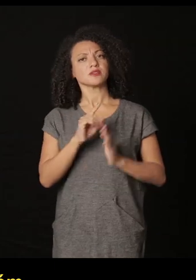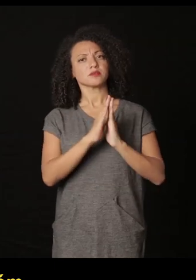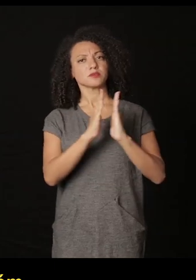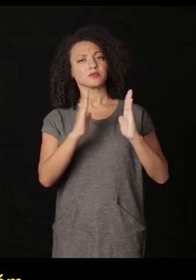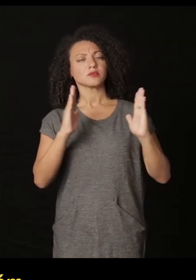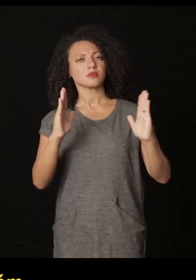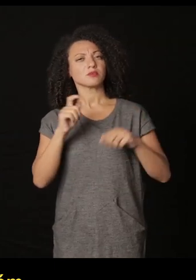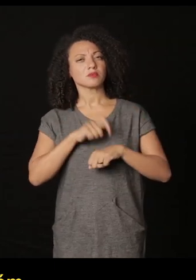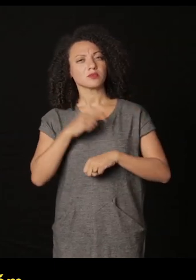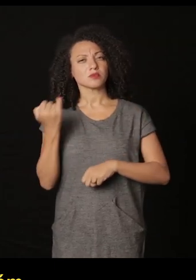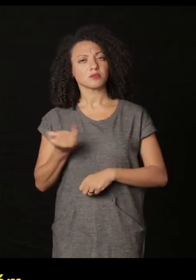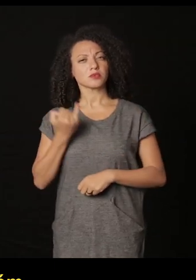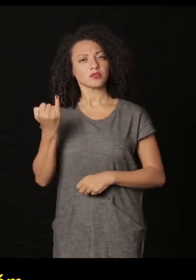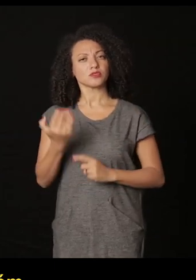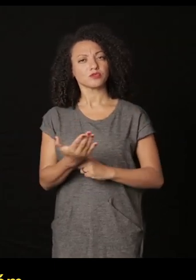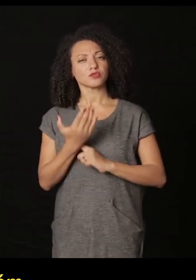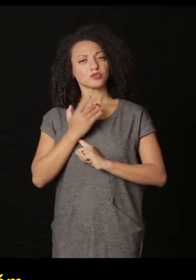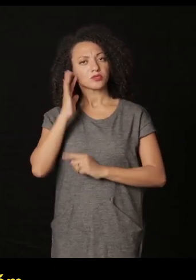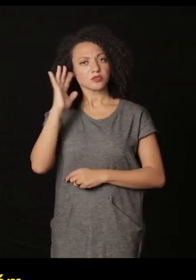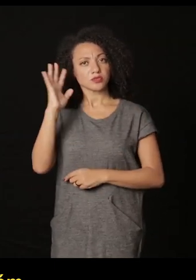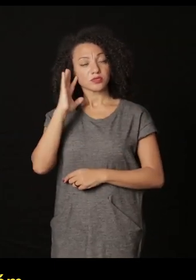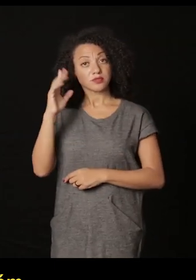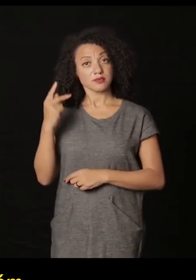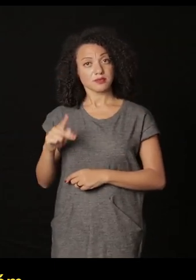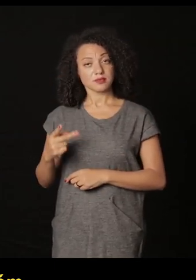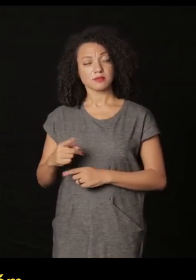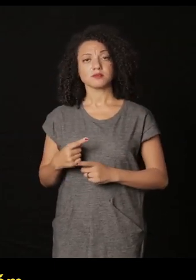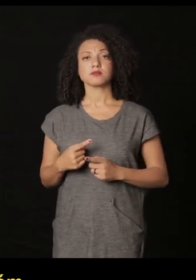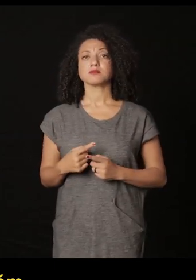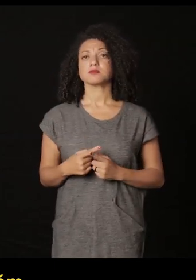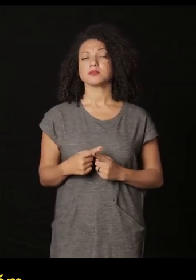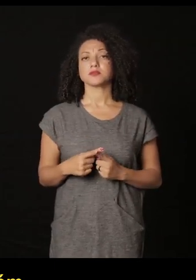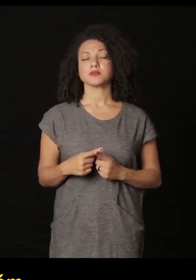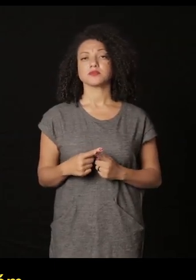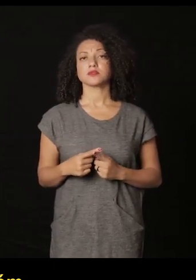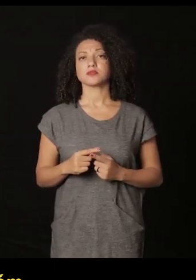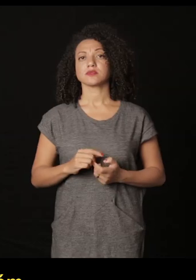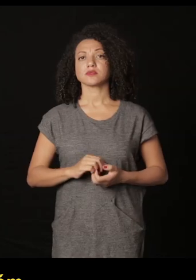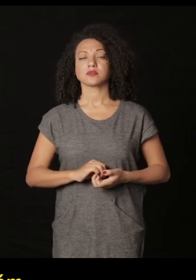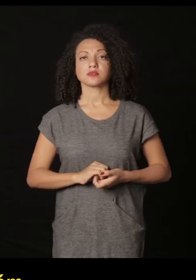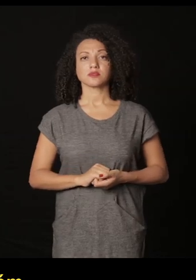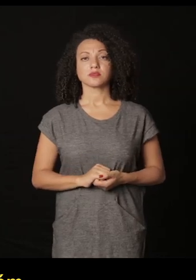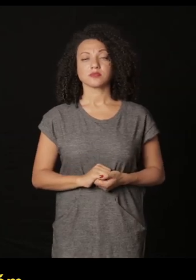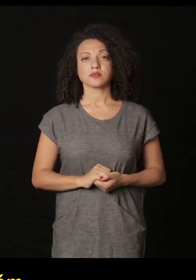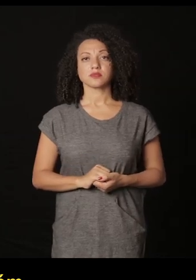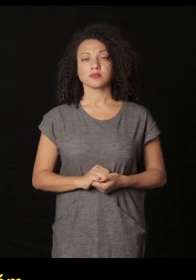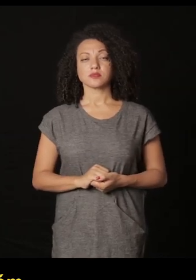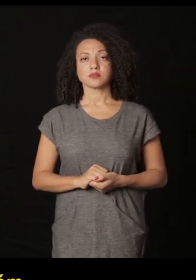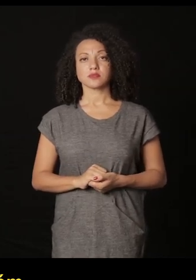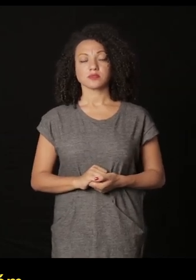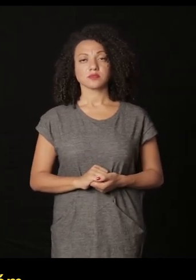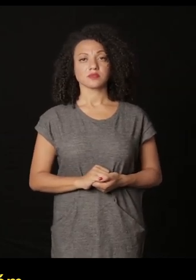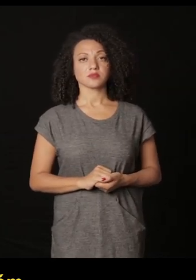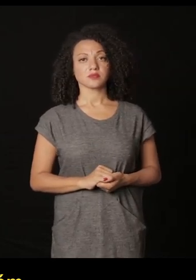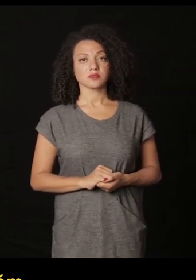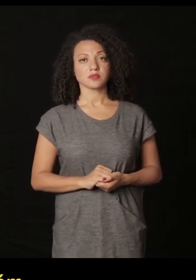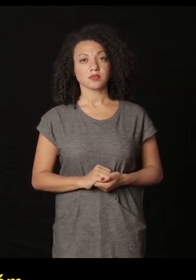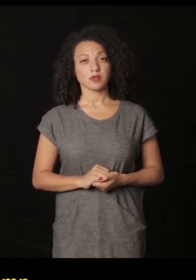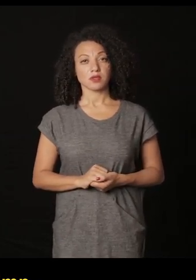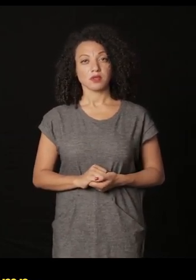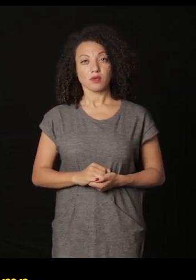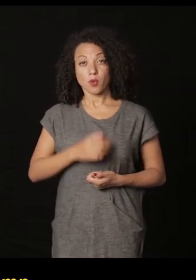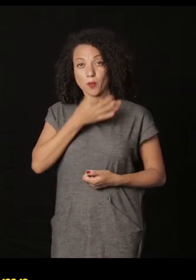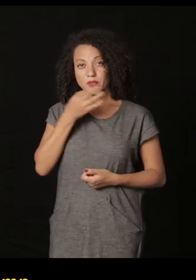Public Library foi também um momento importante em sua teoria